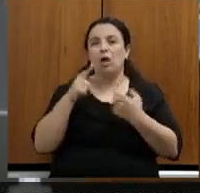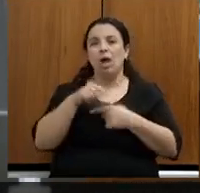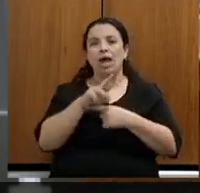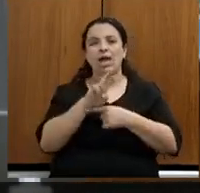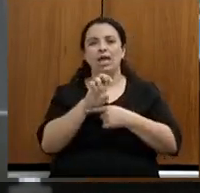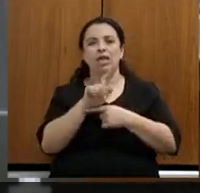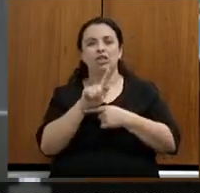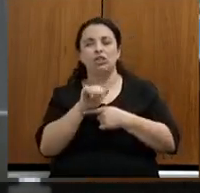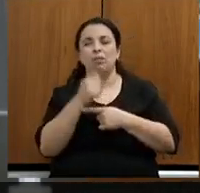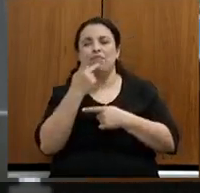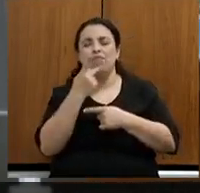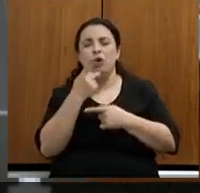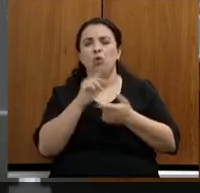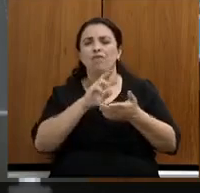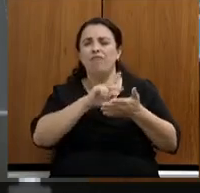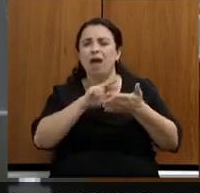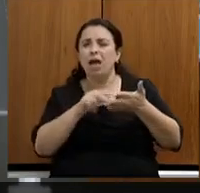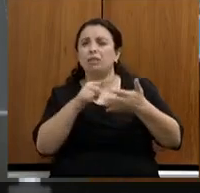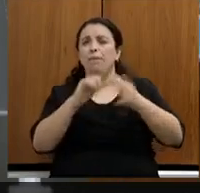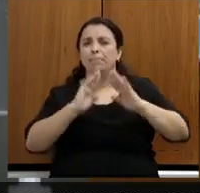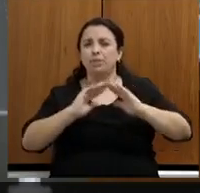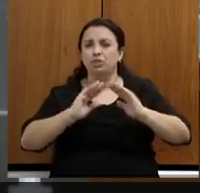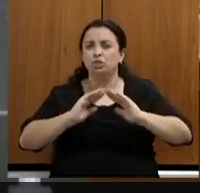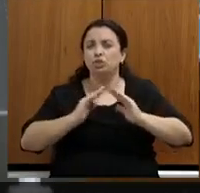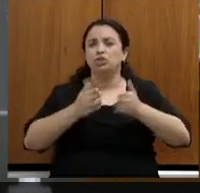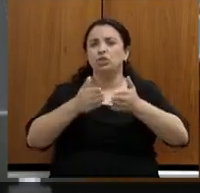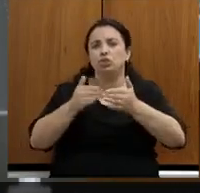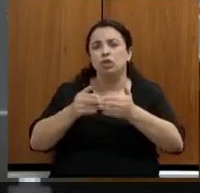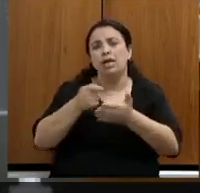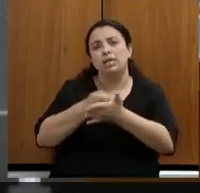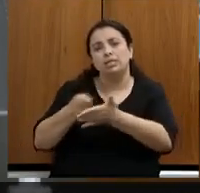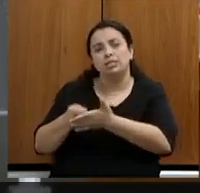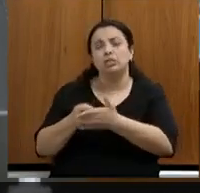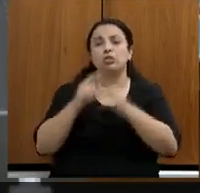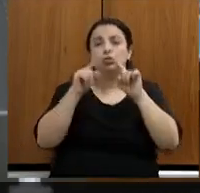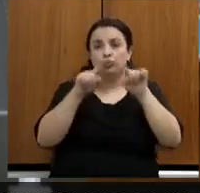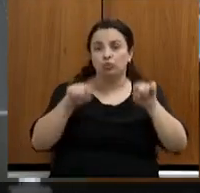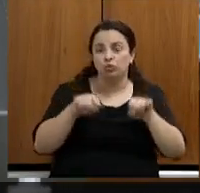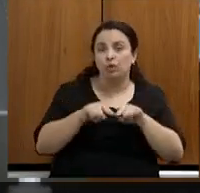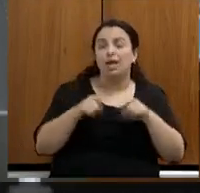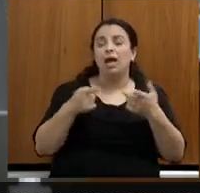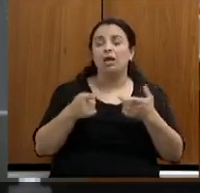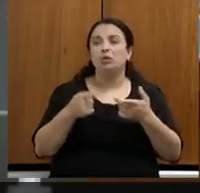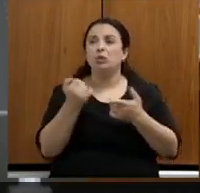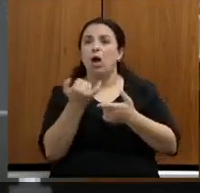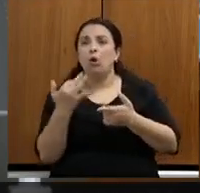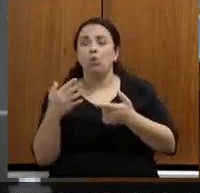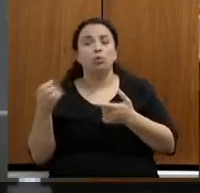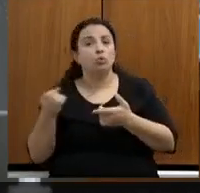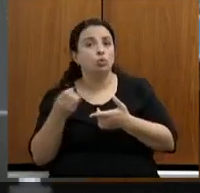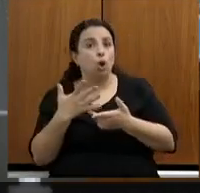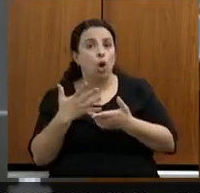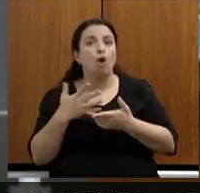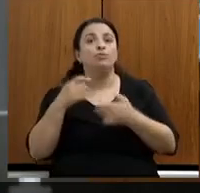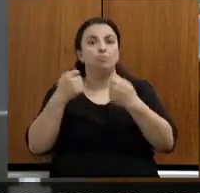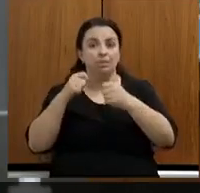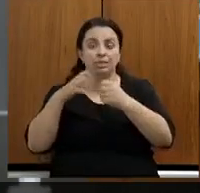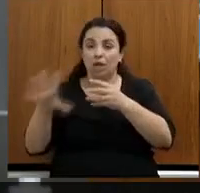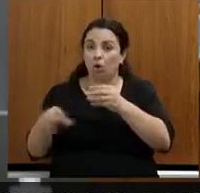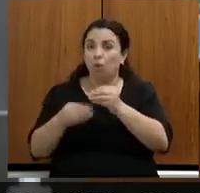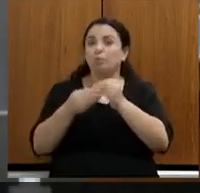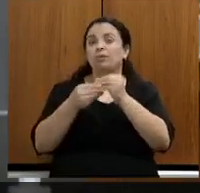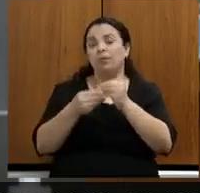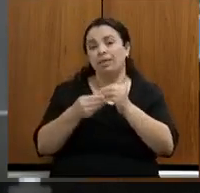pleitos, através de alguns fatos novos que a Regina e Adriano trouxeram na reunião precisaram ser complementados.